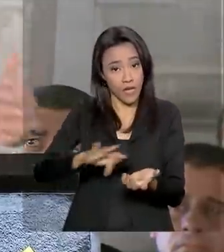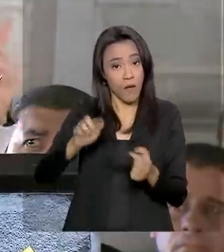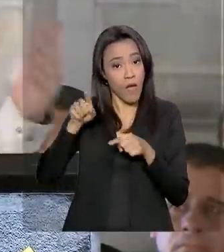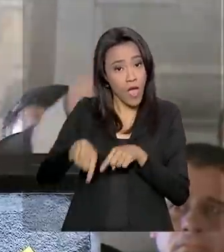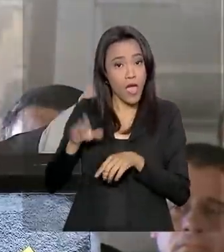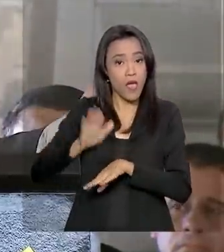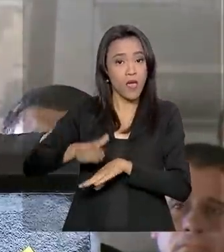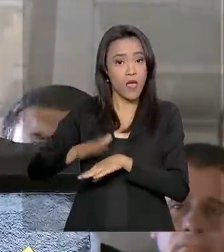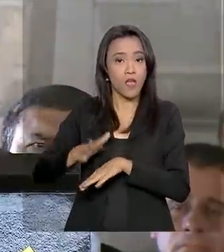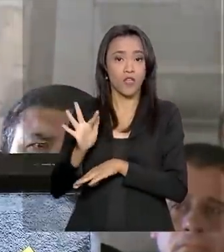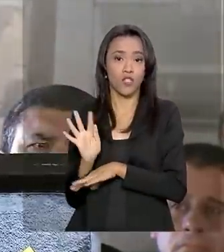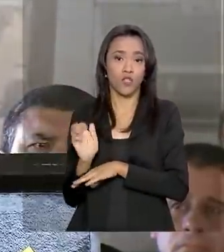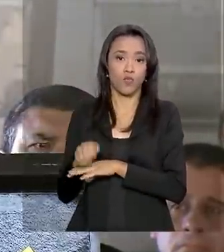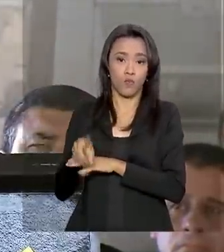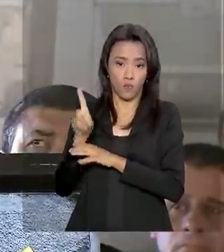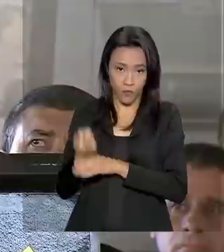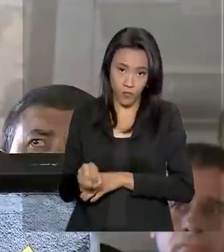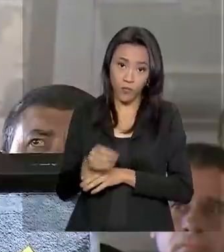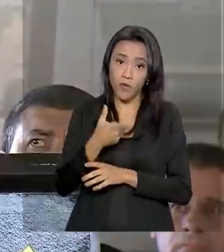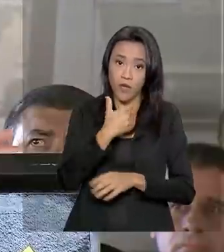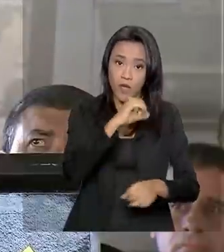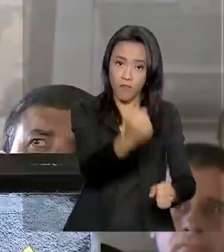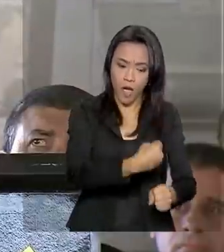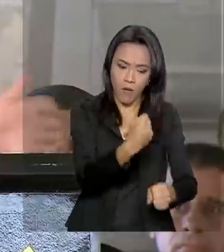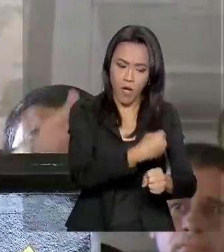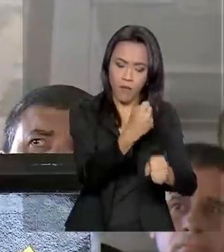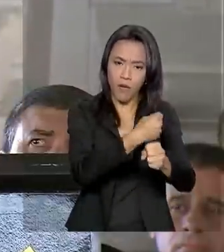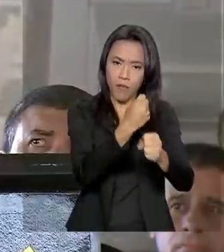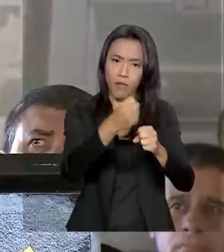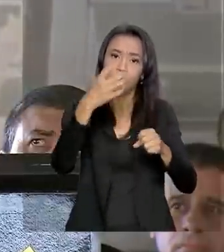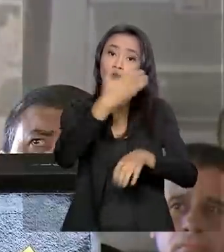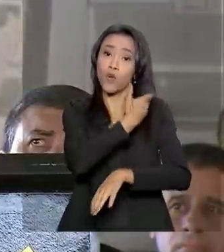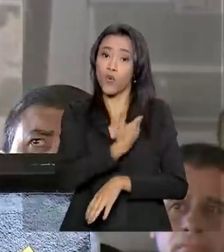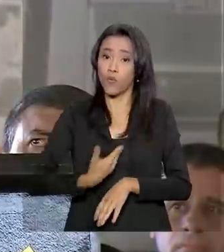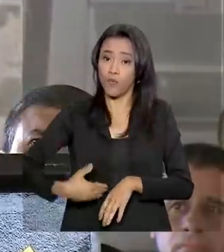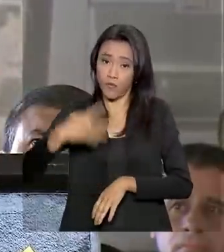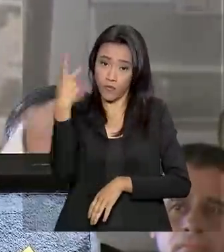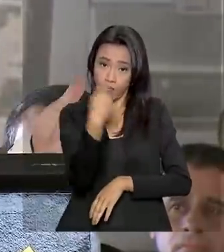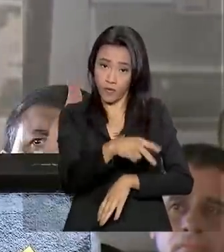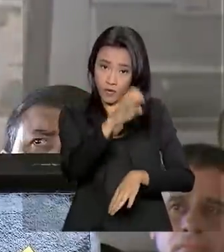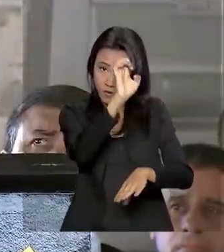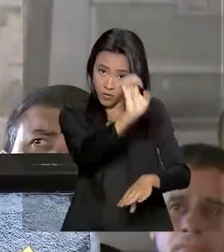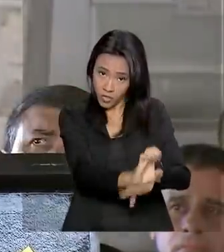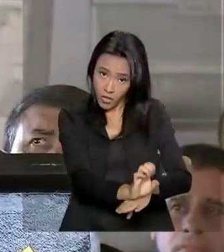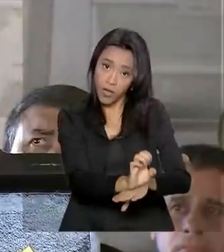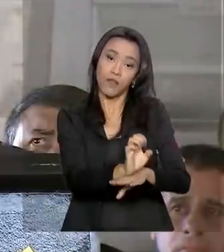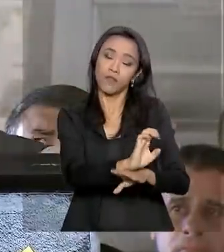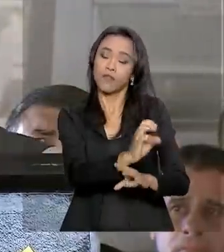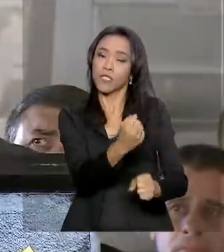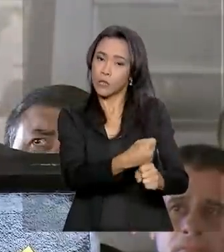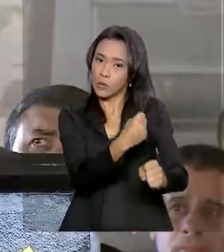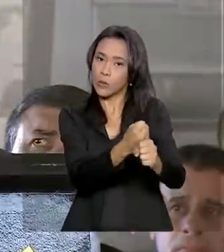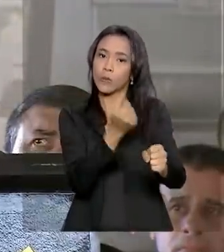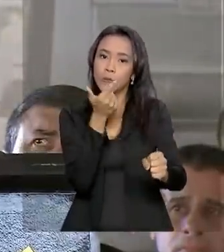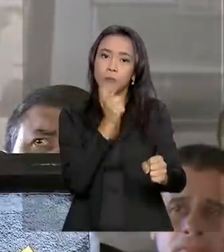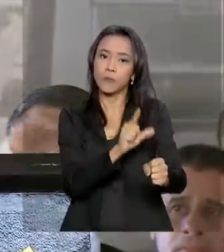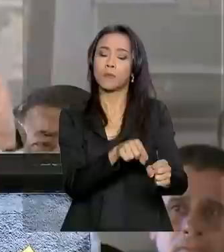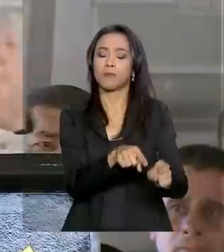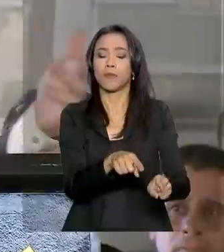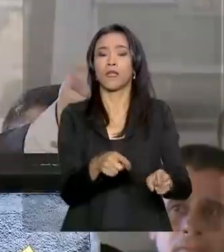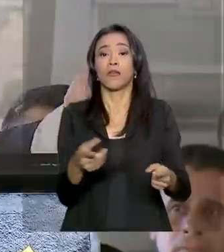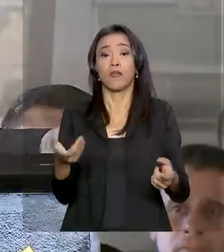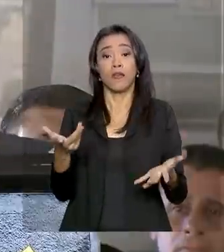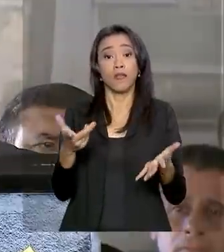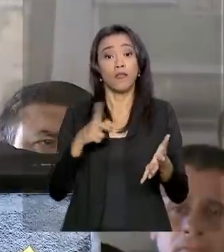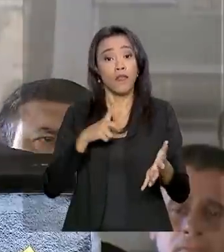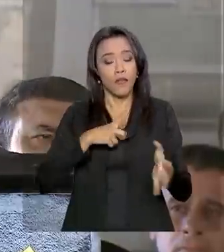A obra foi feita pelo governo do estado e os governos atuais tiveram o mérito de finalizar essa obra e fazer um